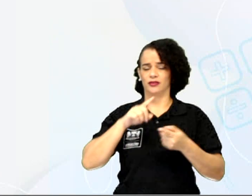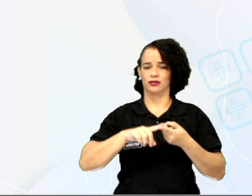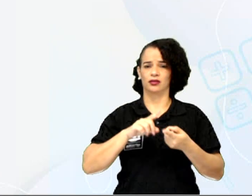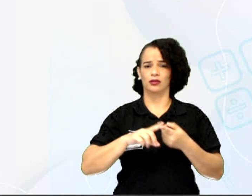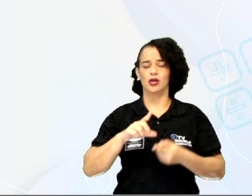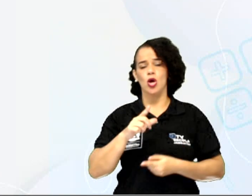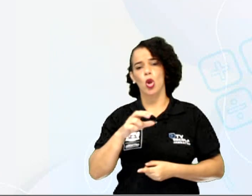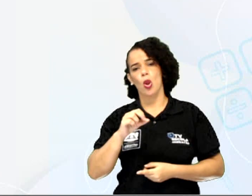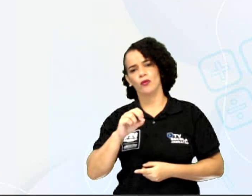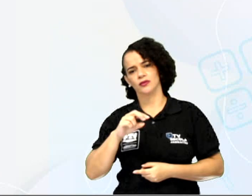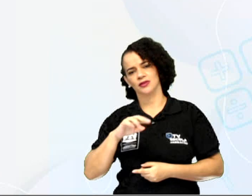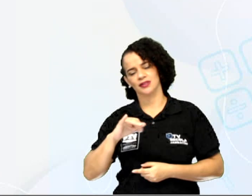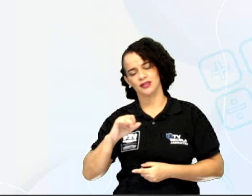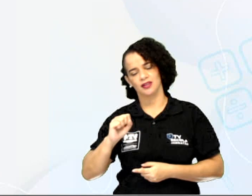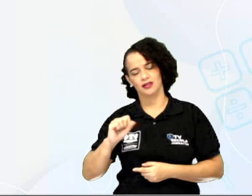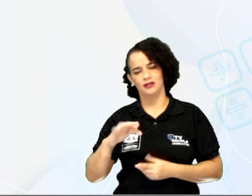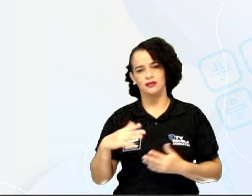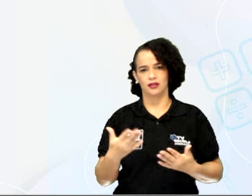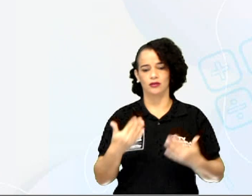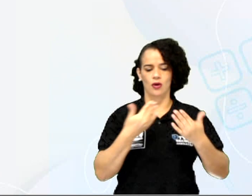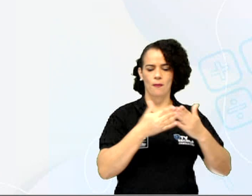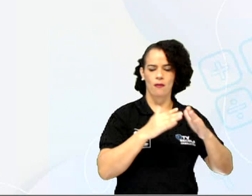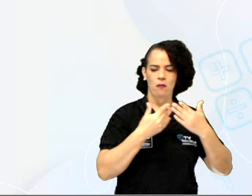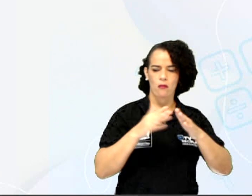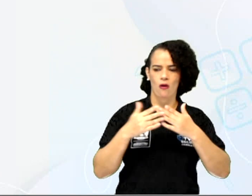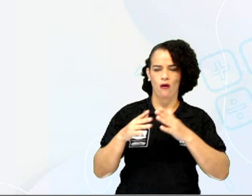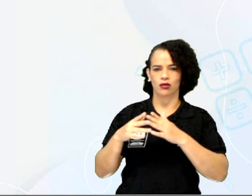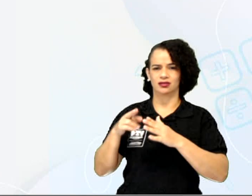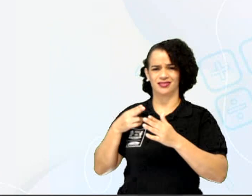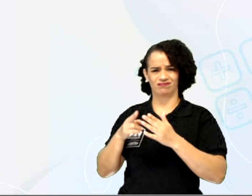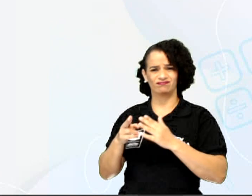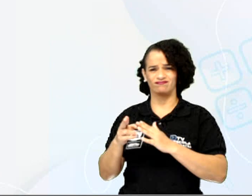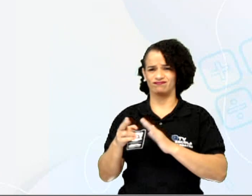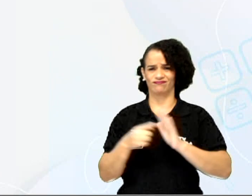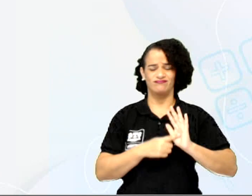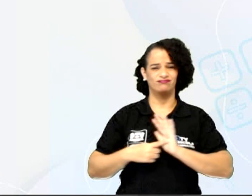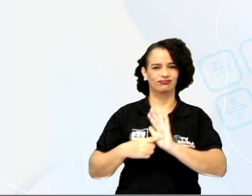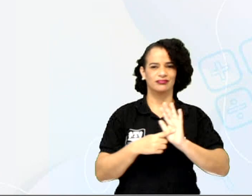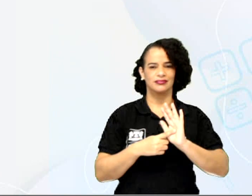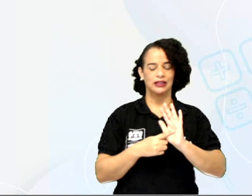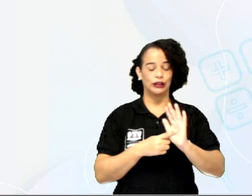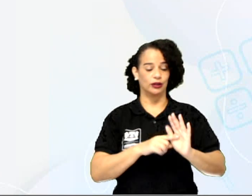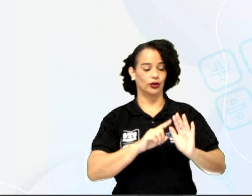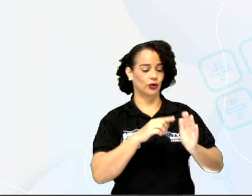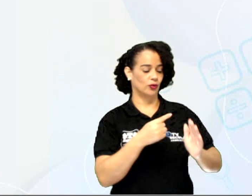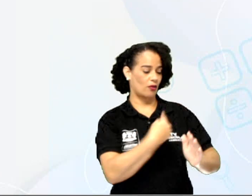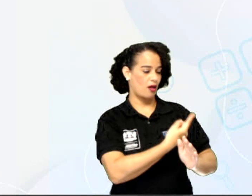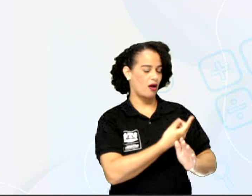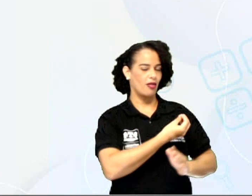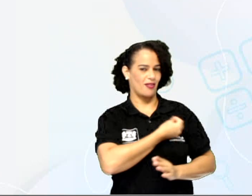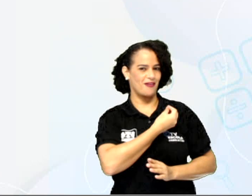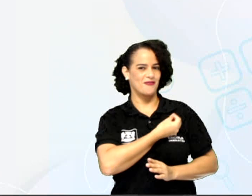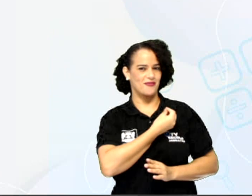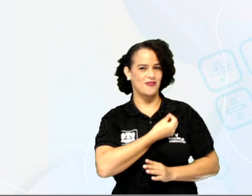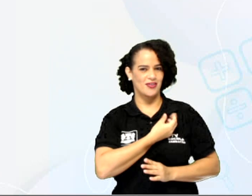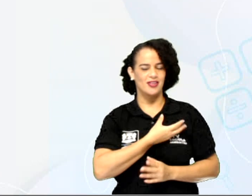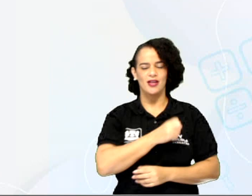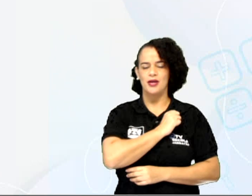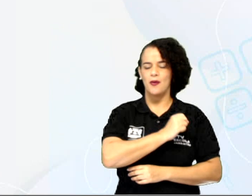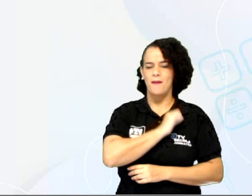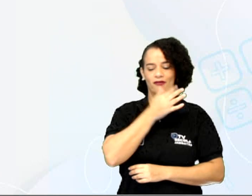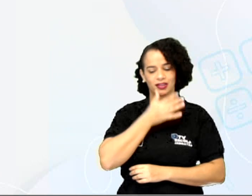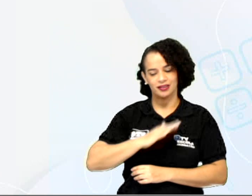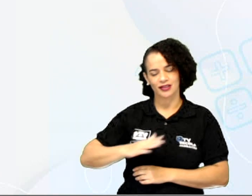Camões. A sua porta eu estava sempre hesitante. De um lado, a vida, a minha adorável vida de criança,